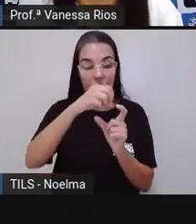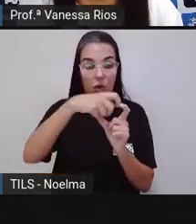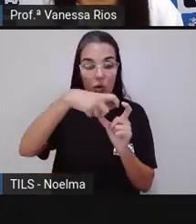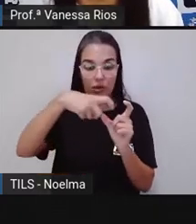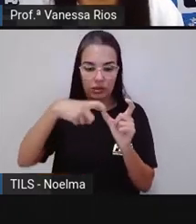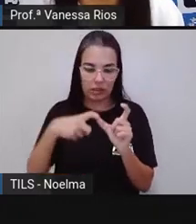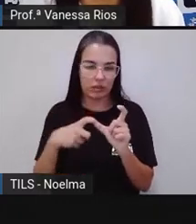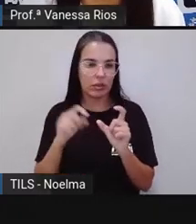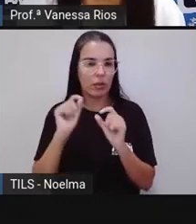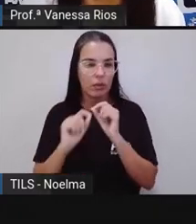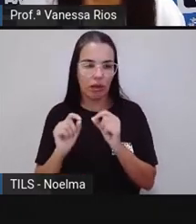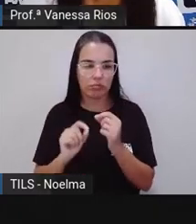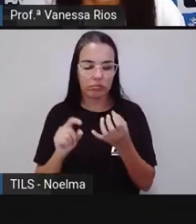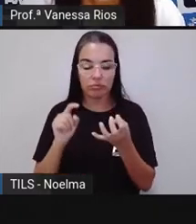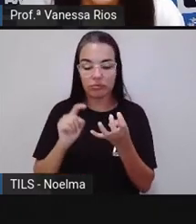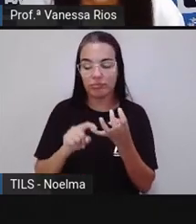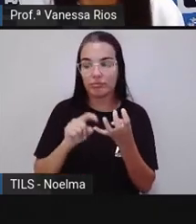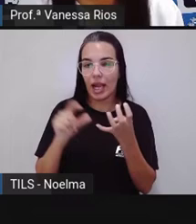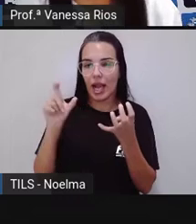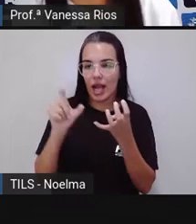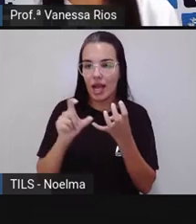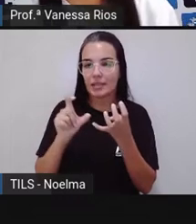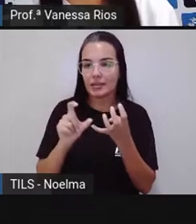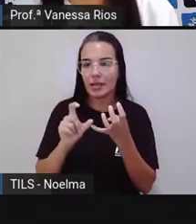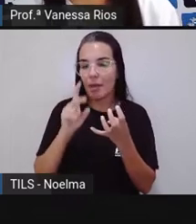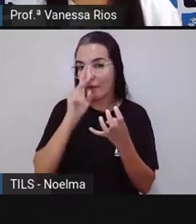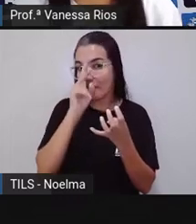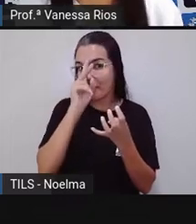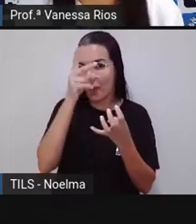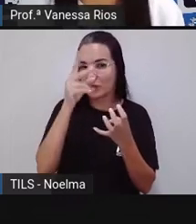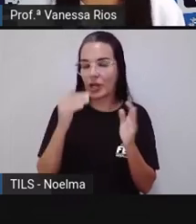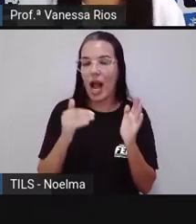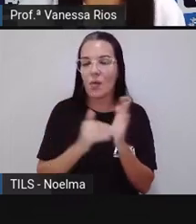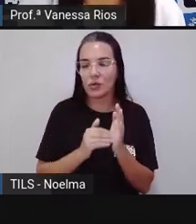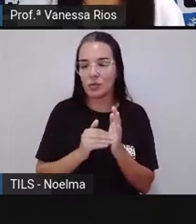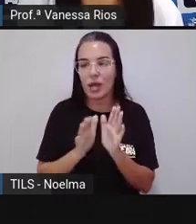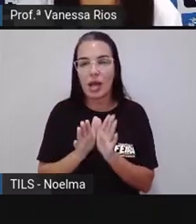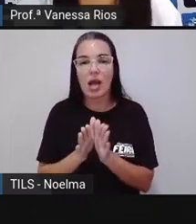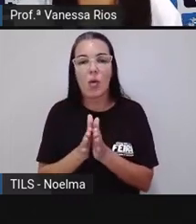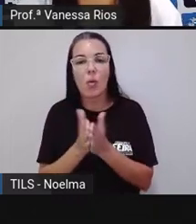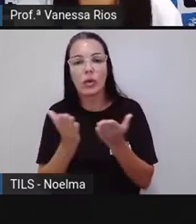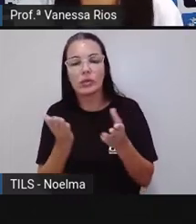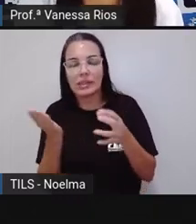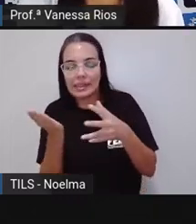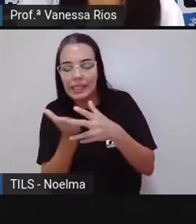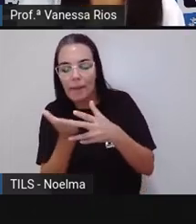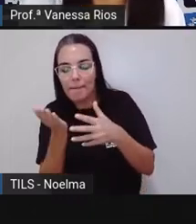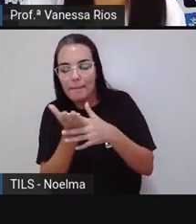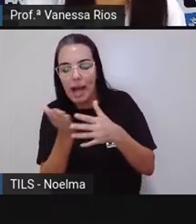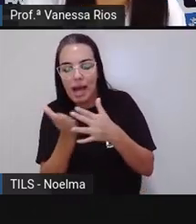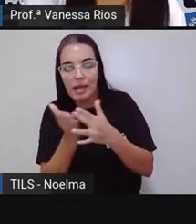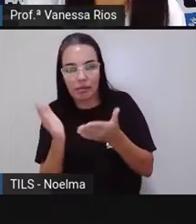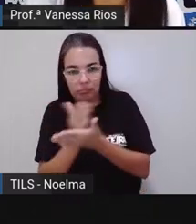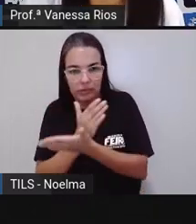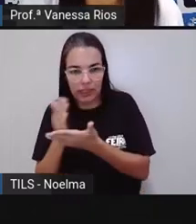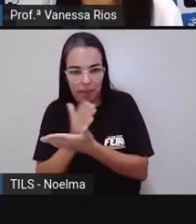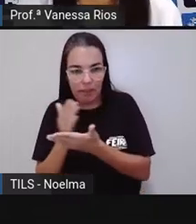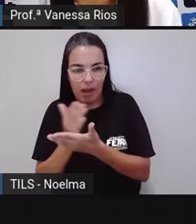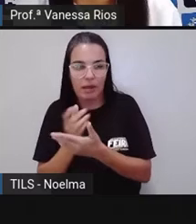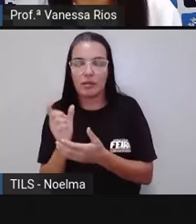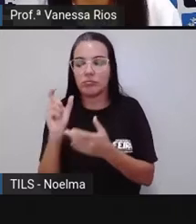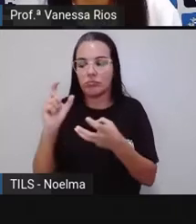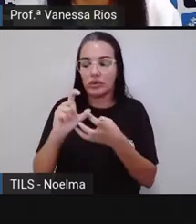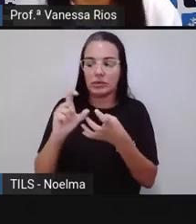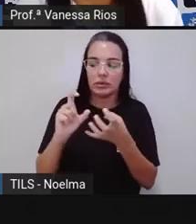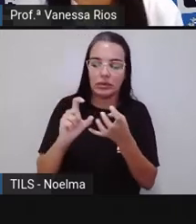tônica é a última. Então, quando nós dividimos aí, quando nós separamos a sílaba de